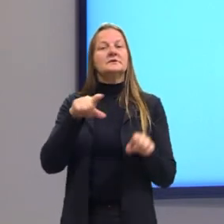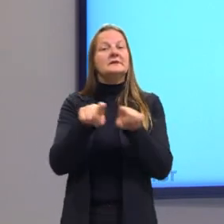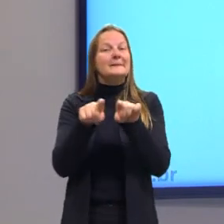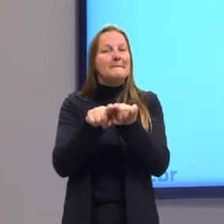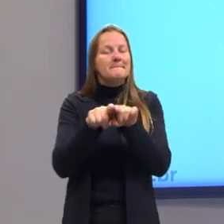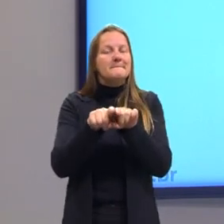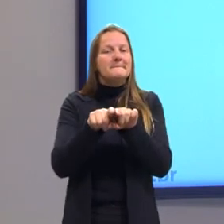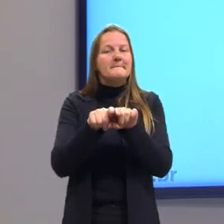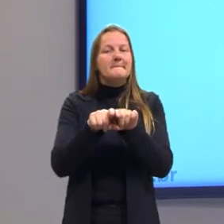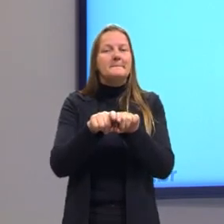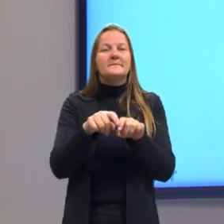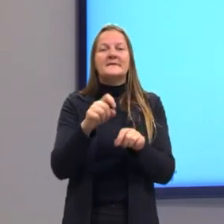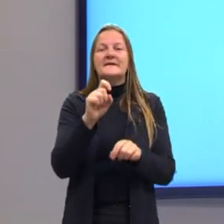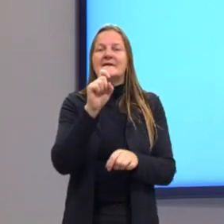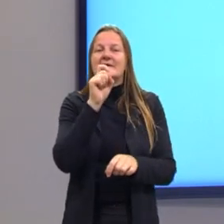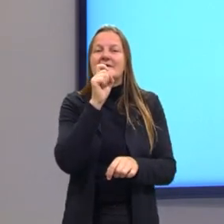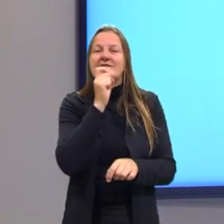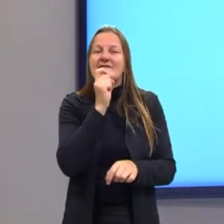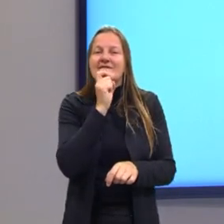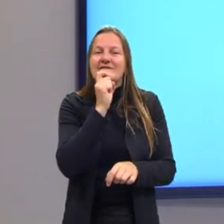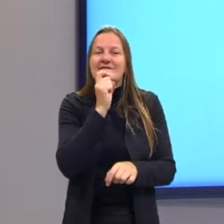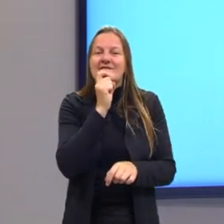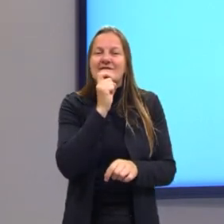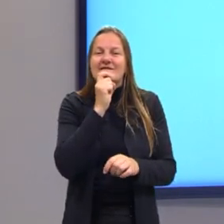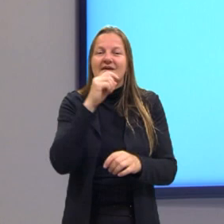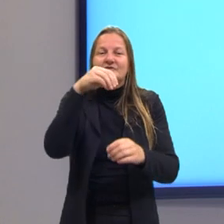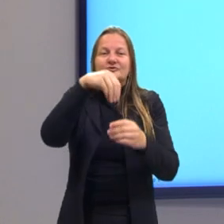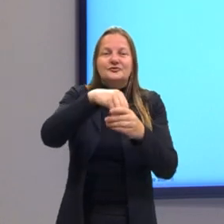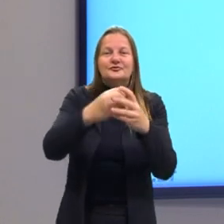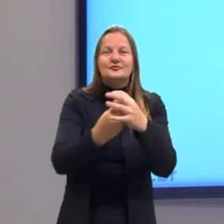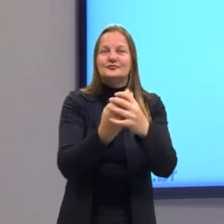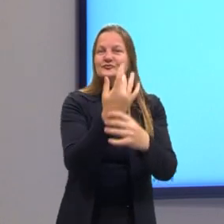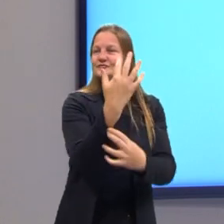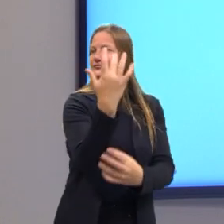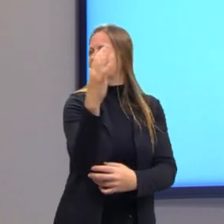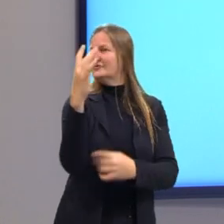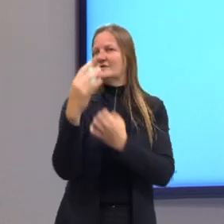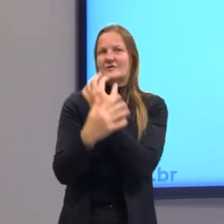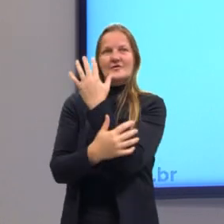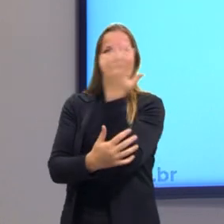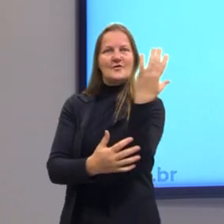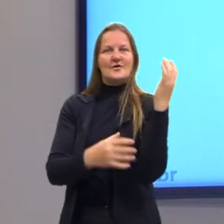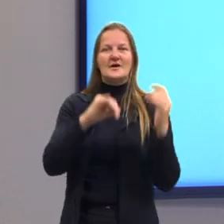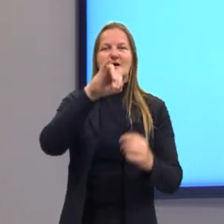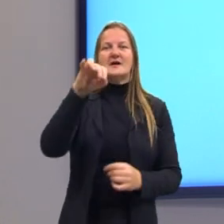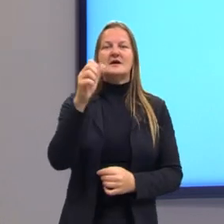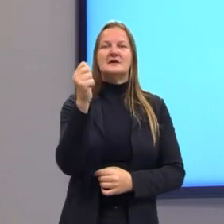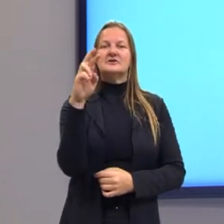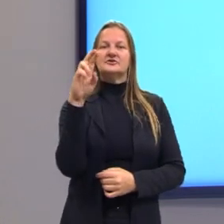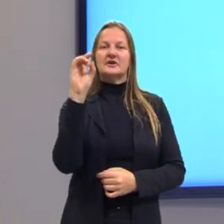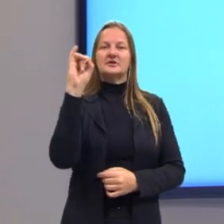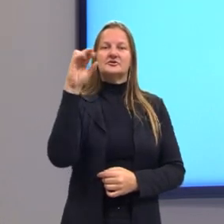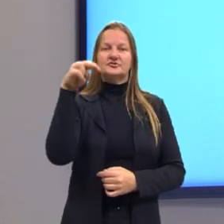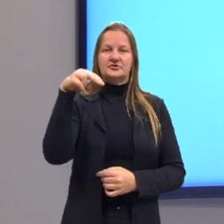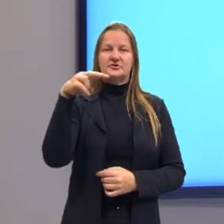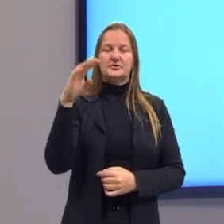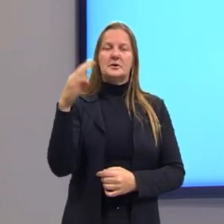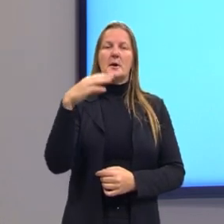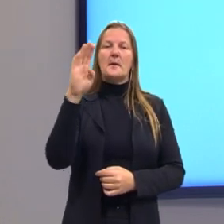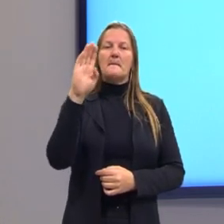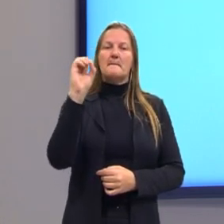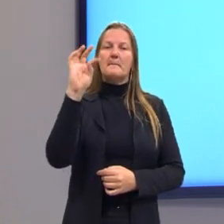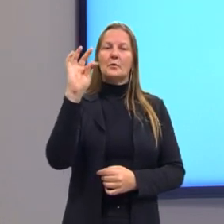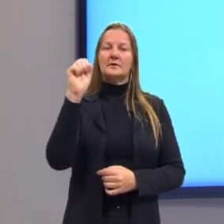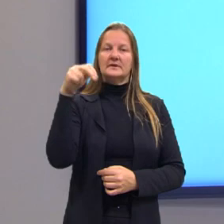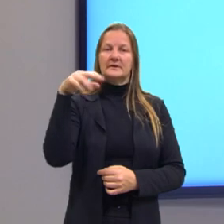há um processo de modernização somente em 1808 no Brasil. Também outro processo aqui que ocorre de